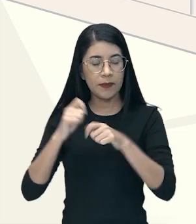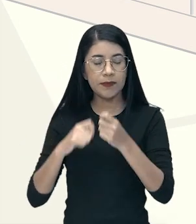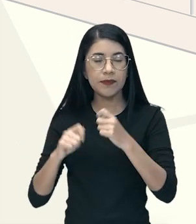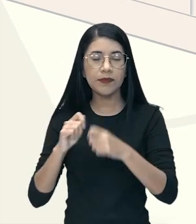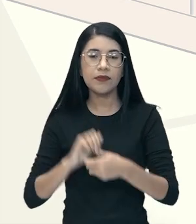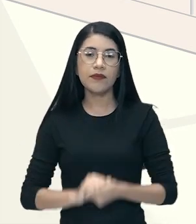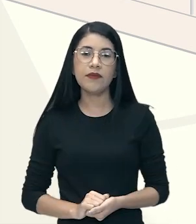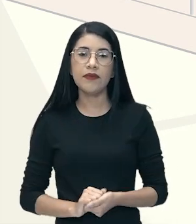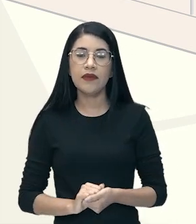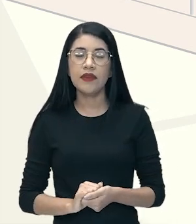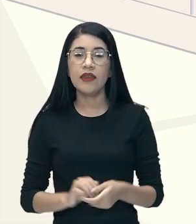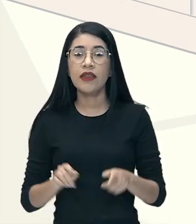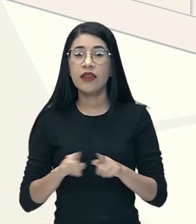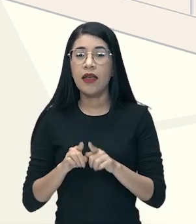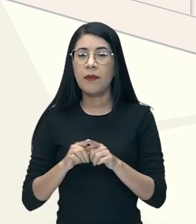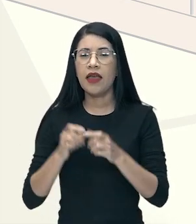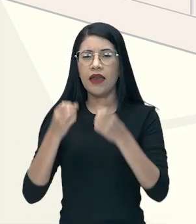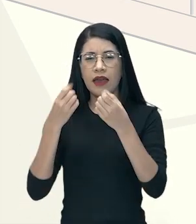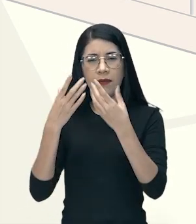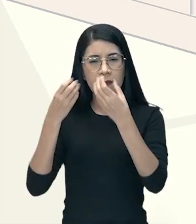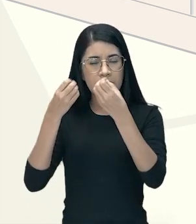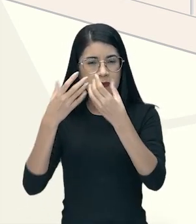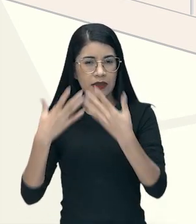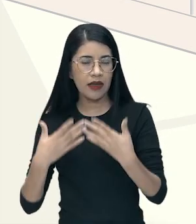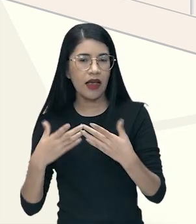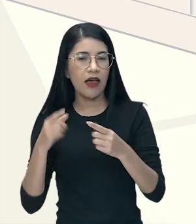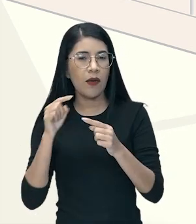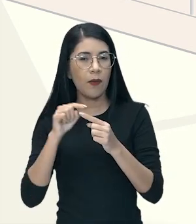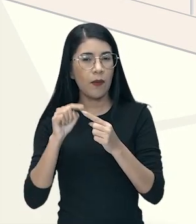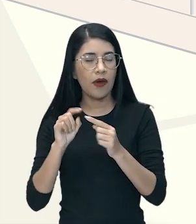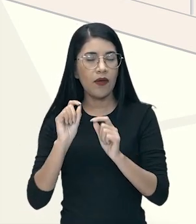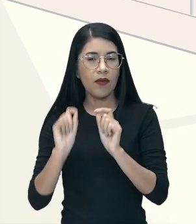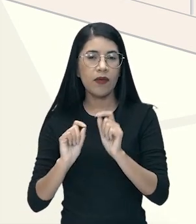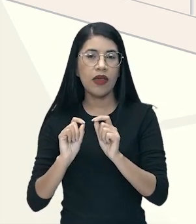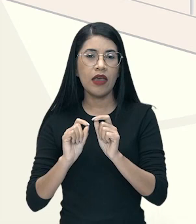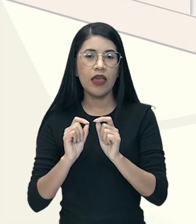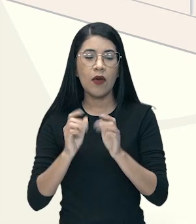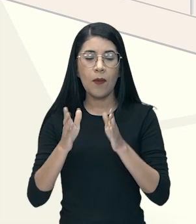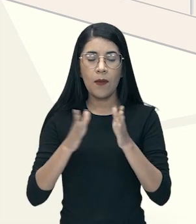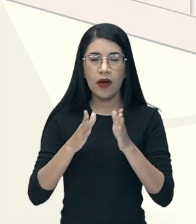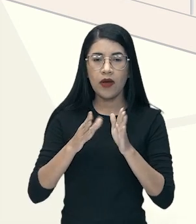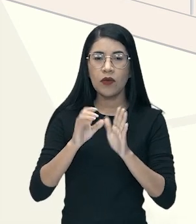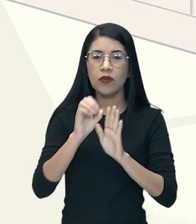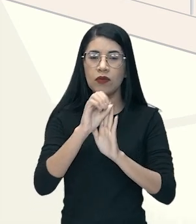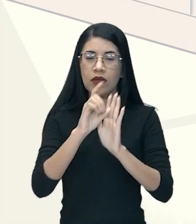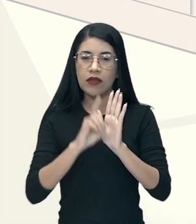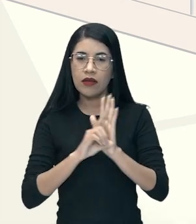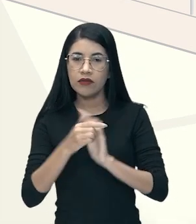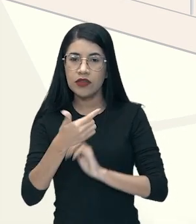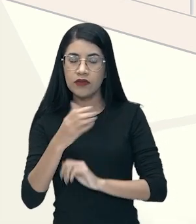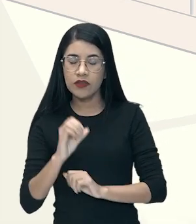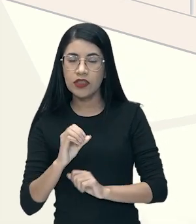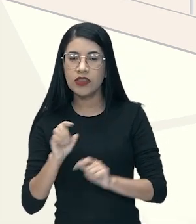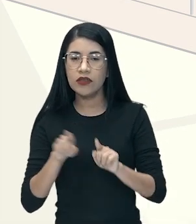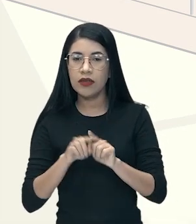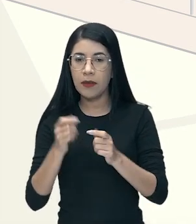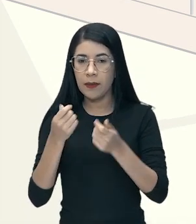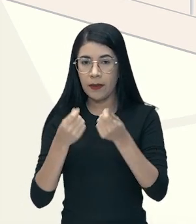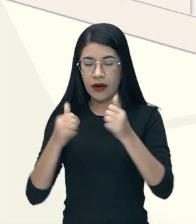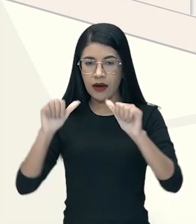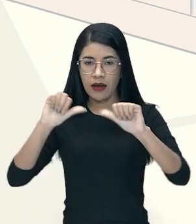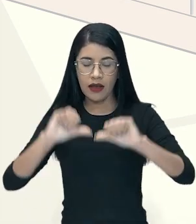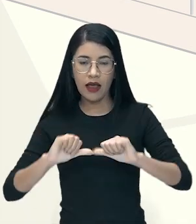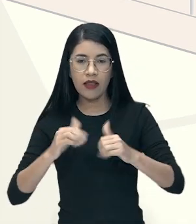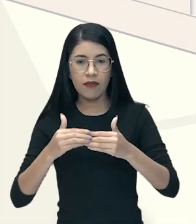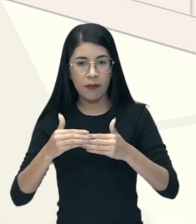É interessante a gente ficar nesse ponto, porque todos os meandros dos anos 20 e também da própria crise econômica que vai surgir